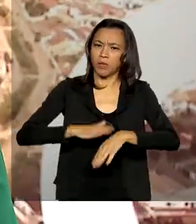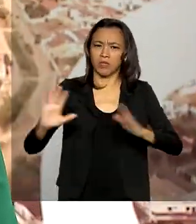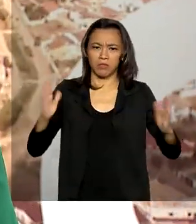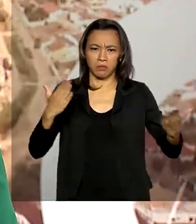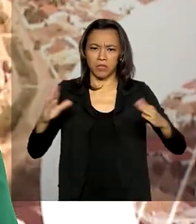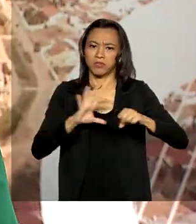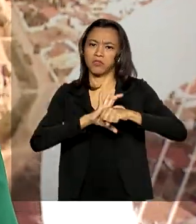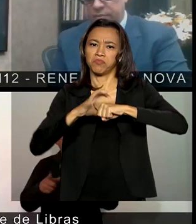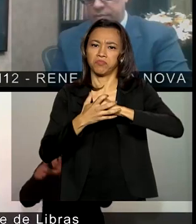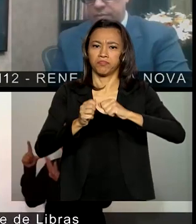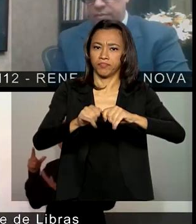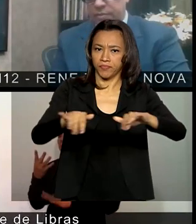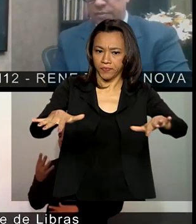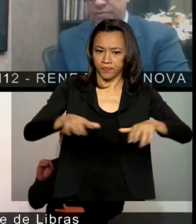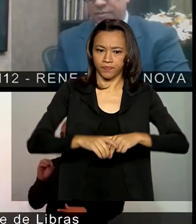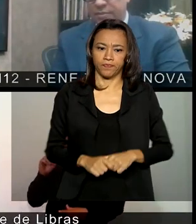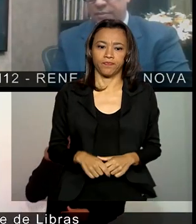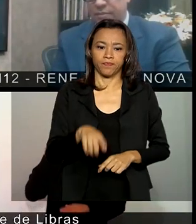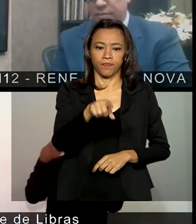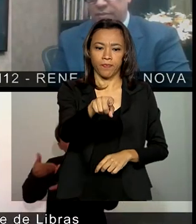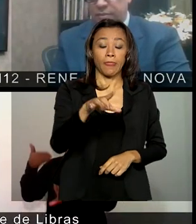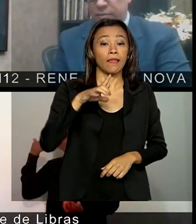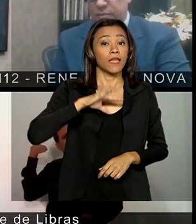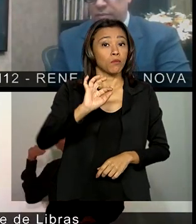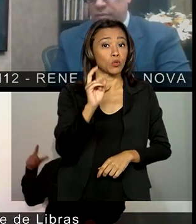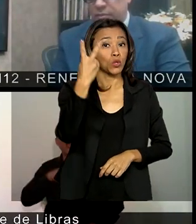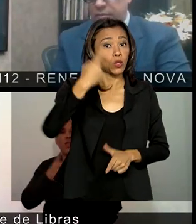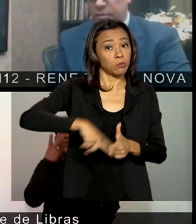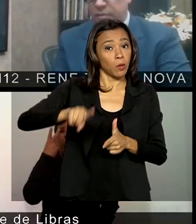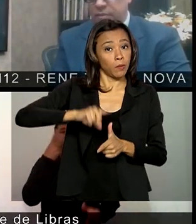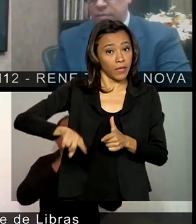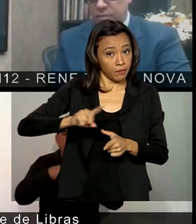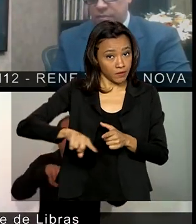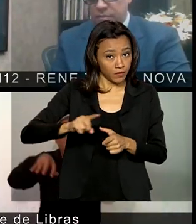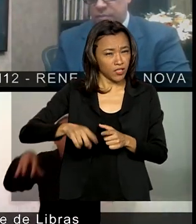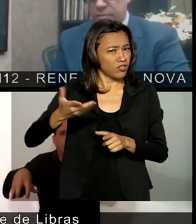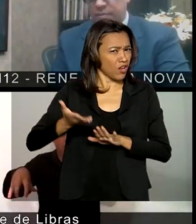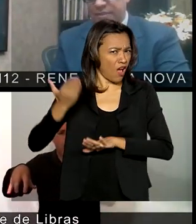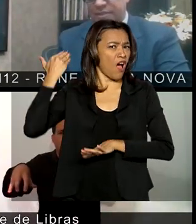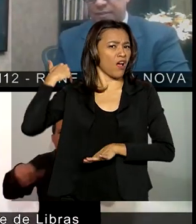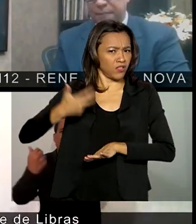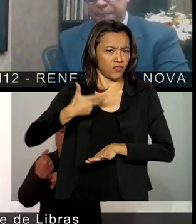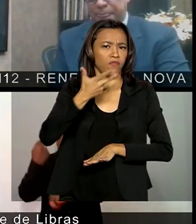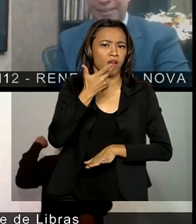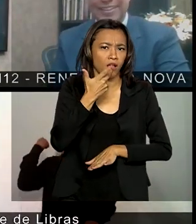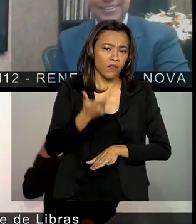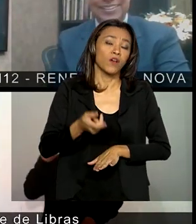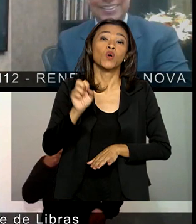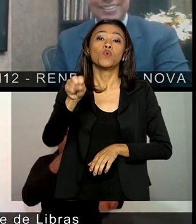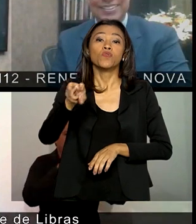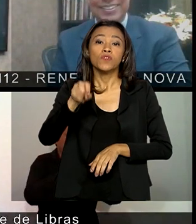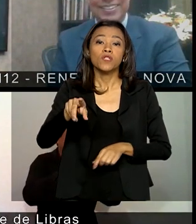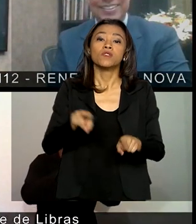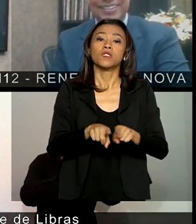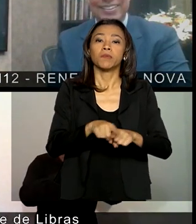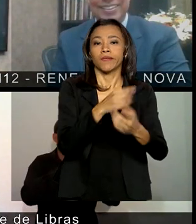pandemia. Temos dois problemas pela frente. Lá atrás, eu dizia, o vírus e o desemprego.